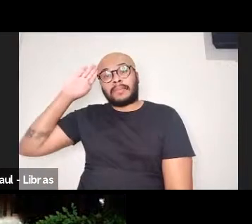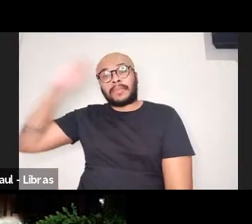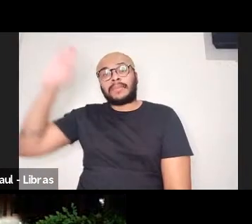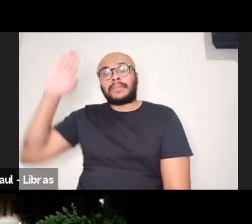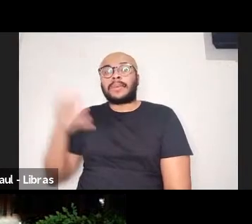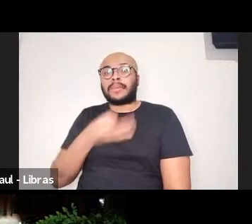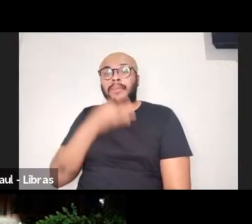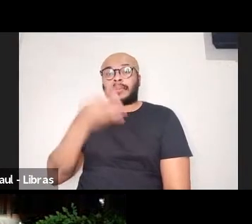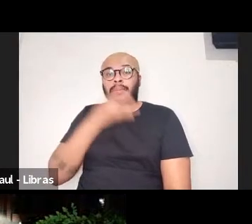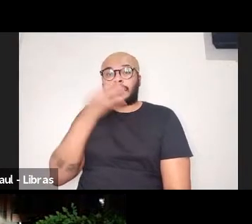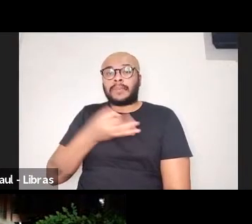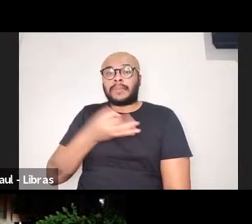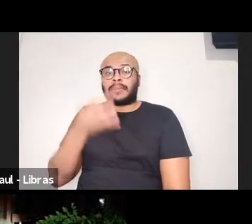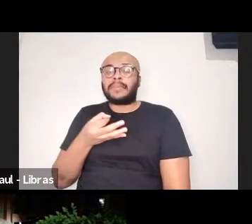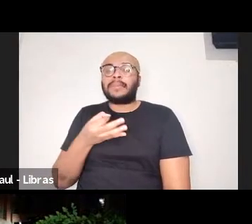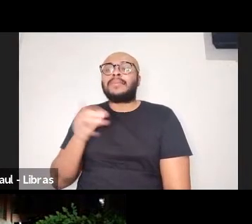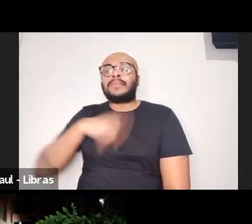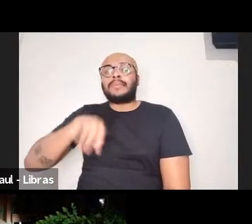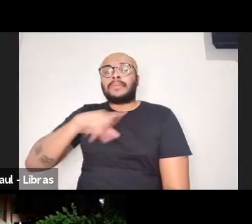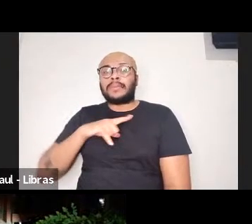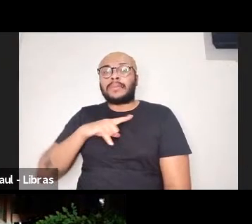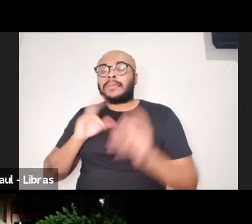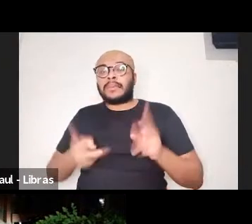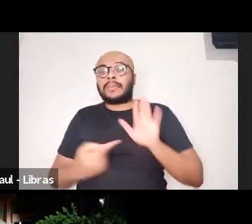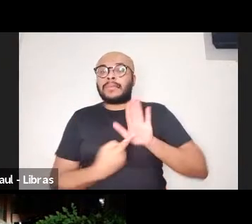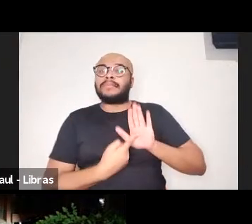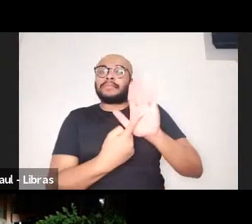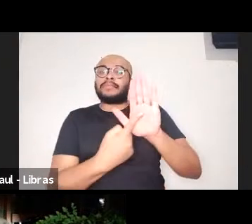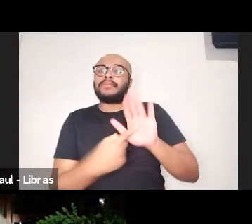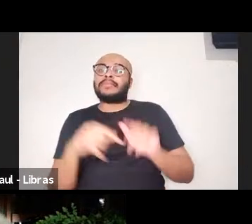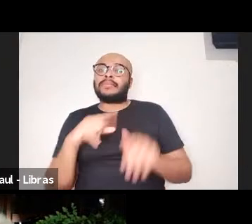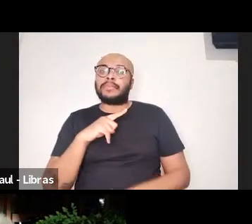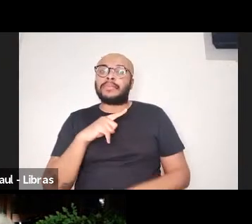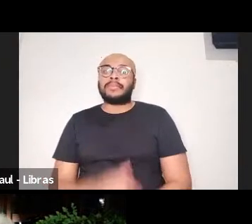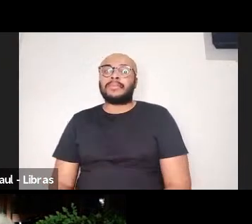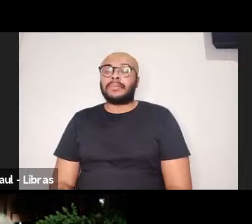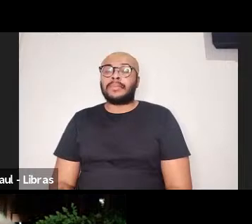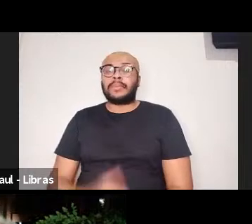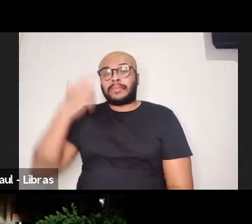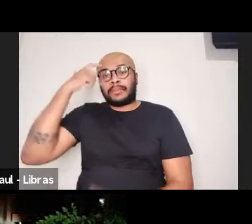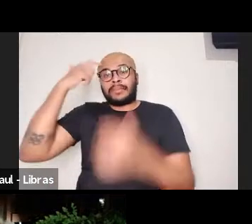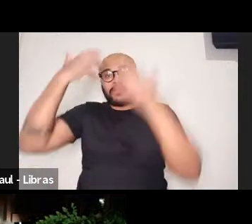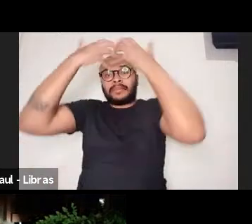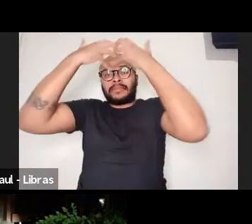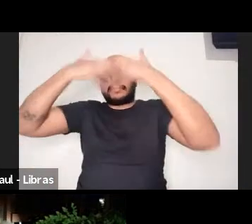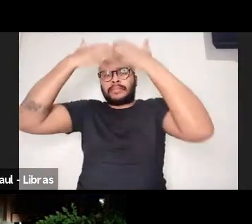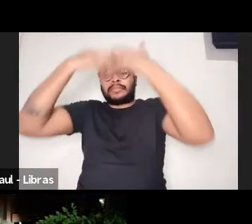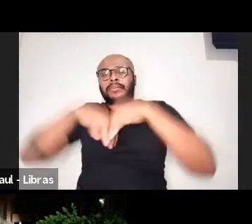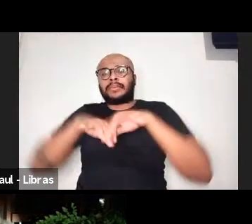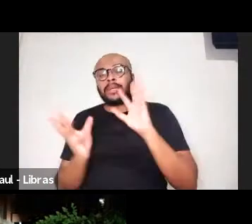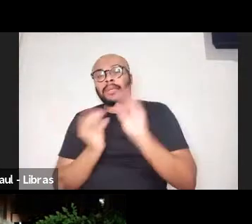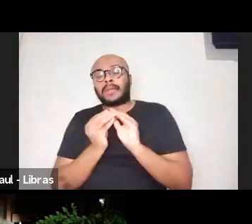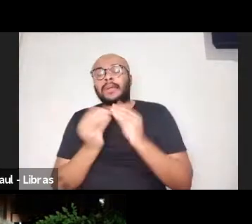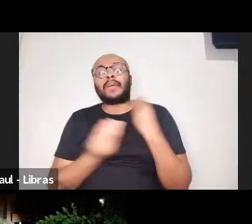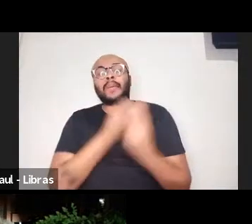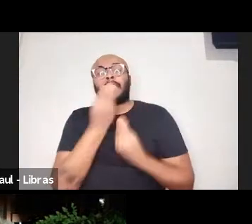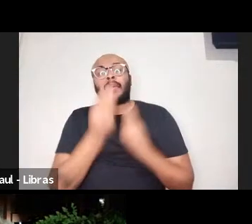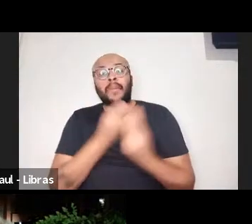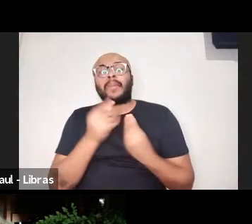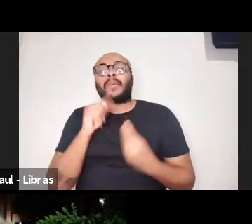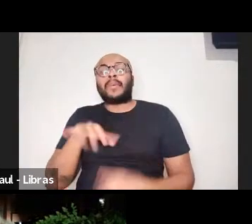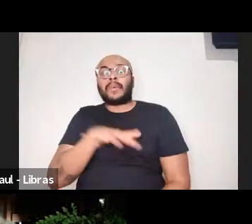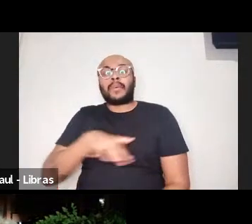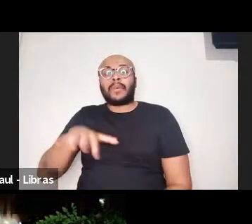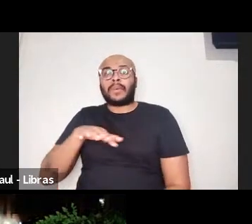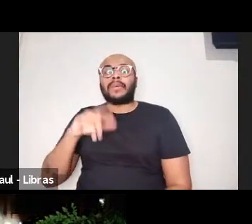do livro precisem ser apresentados, nós precisamos pensar a resenha como um espaço de